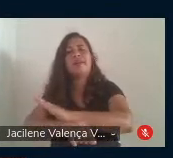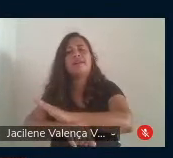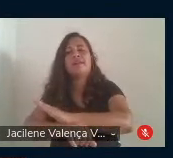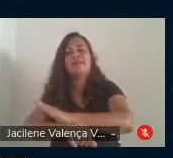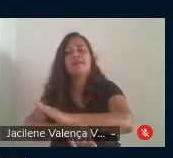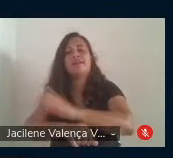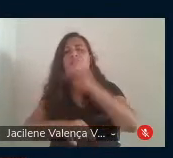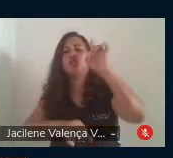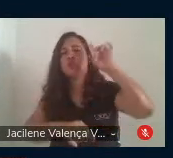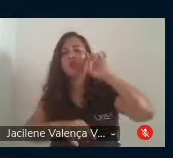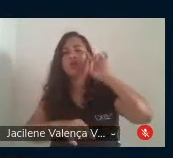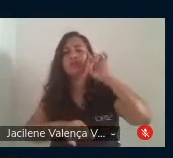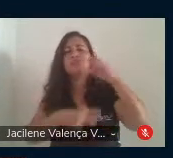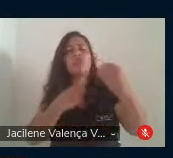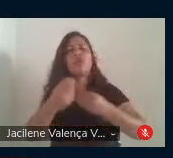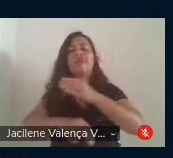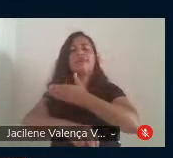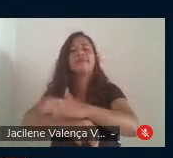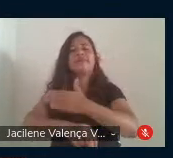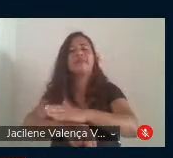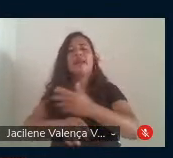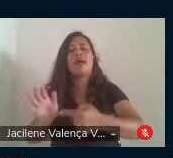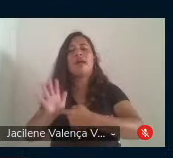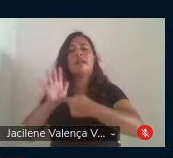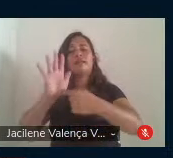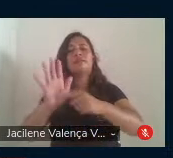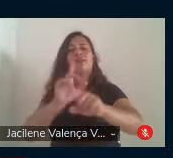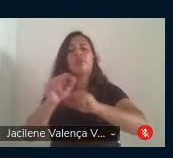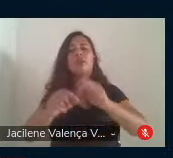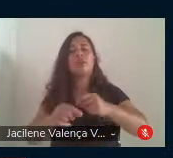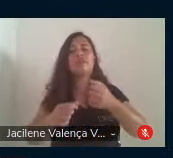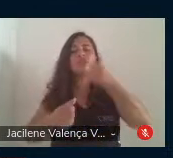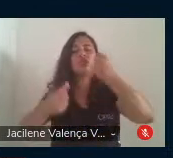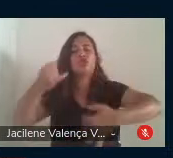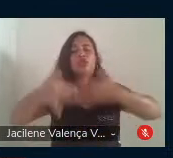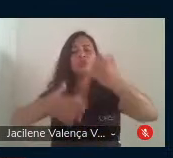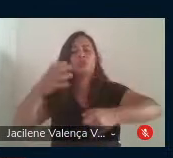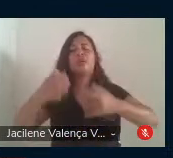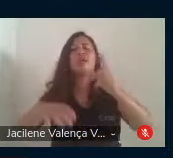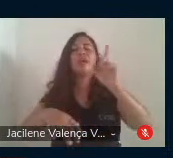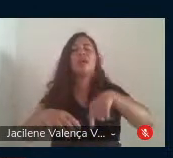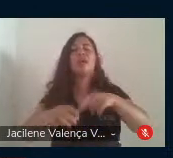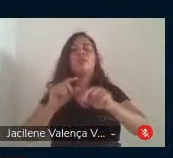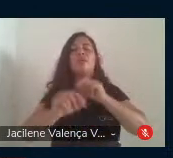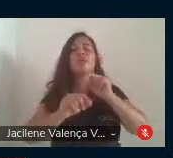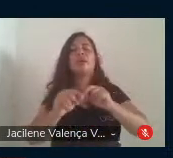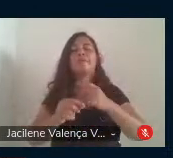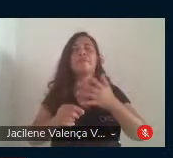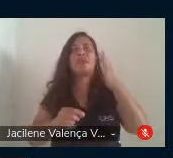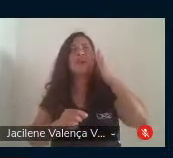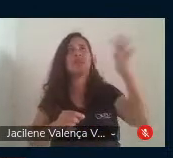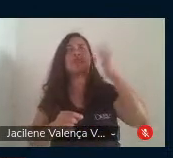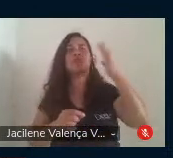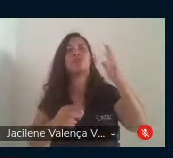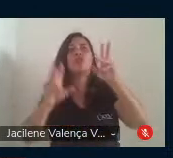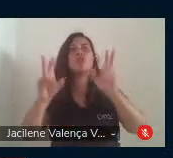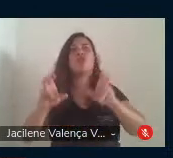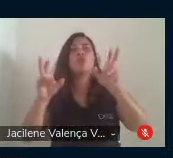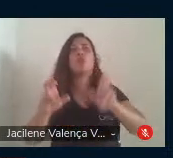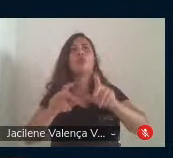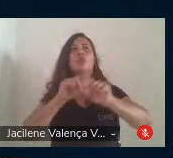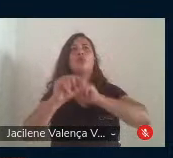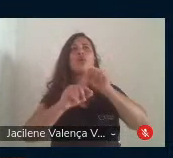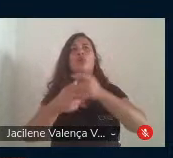trazidas no seu relato, são trazidas buscando refletir sobre essa ou aquela